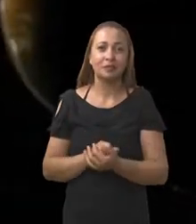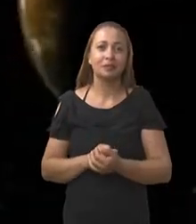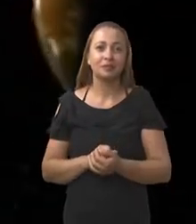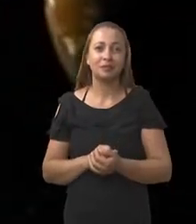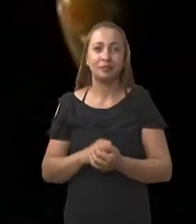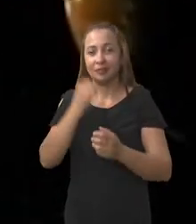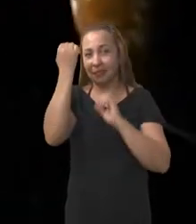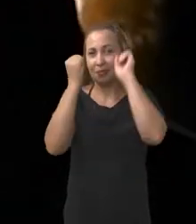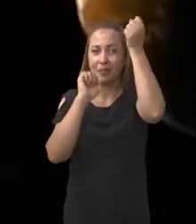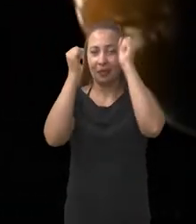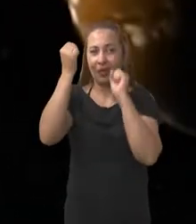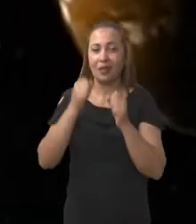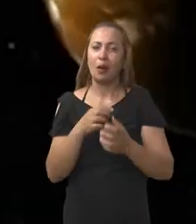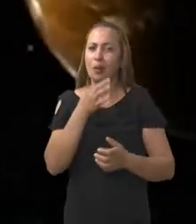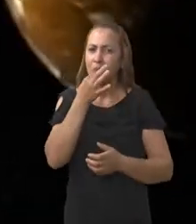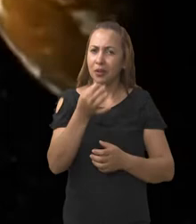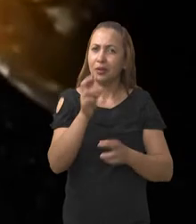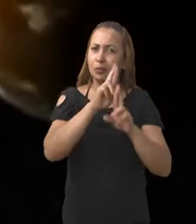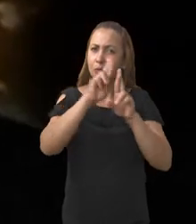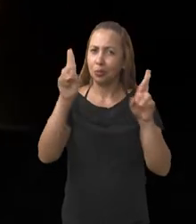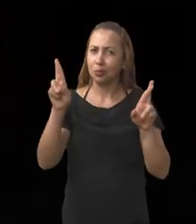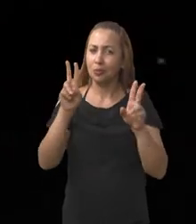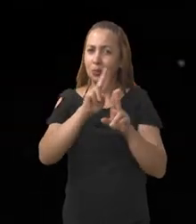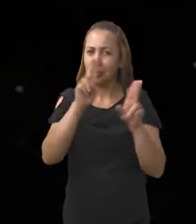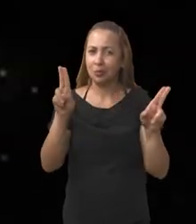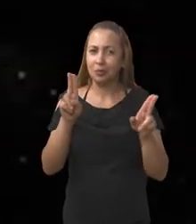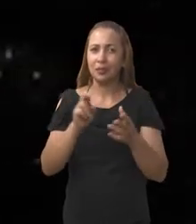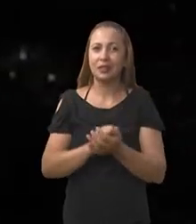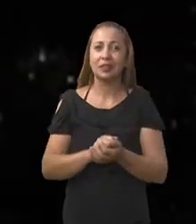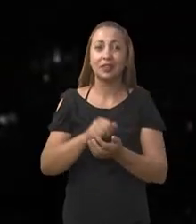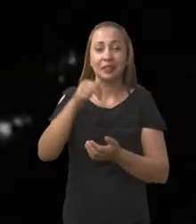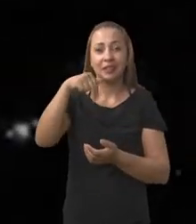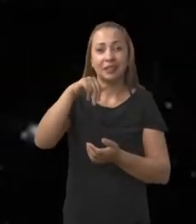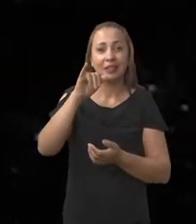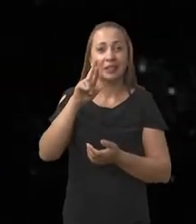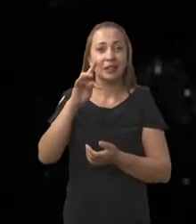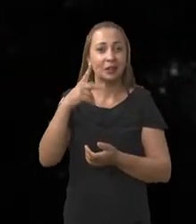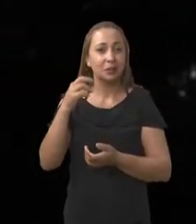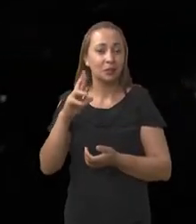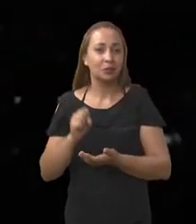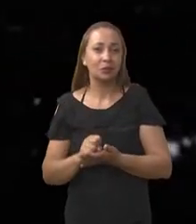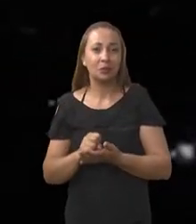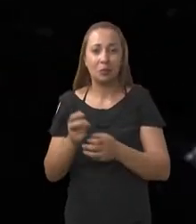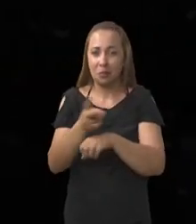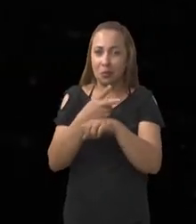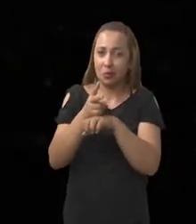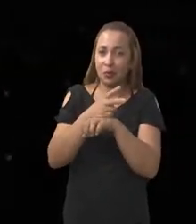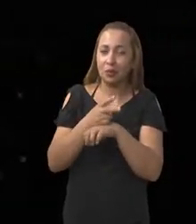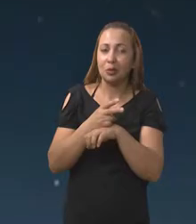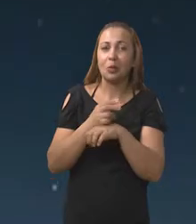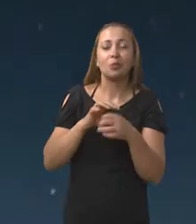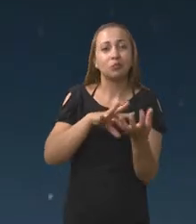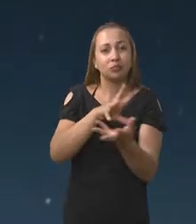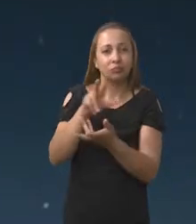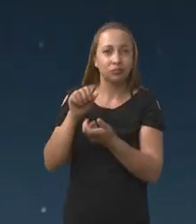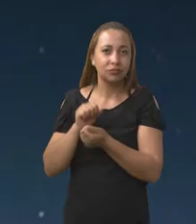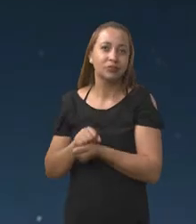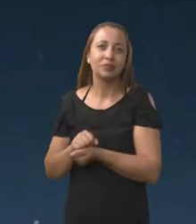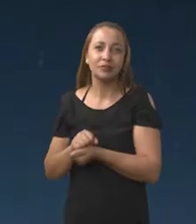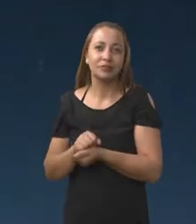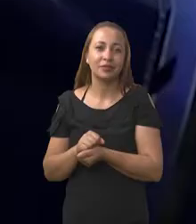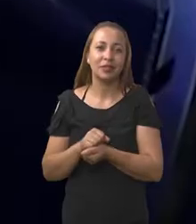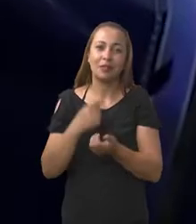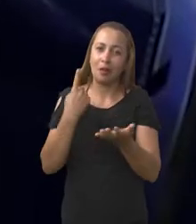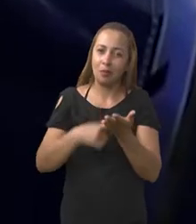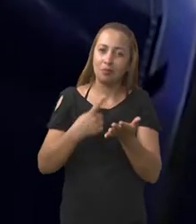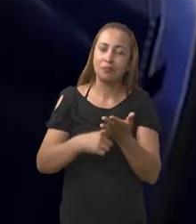instrumento, ele tem um nome sugestivo, NIRPS, um buscador de planetas no infravermelho. Esse instrumento, ele vai